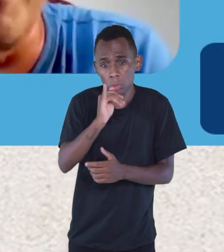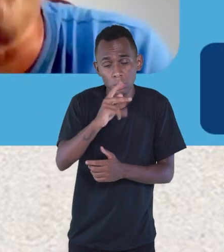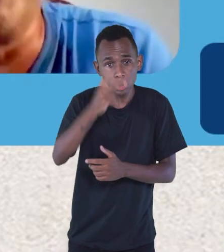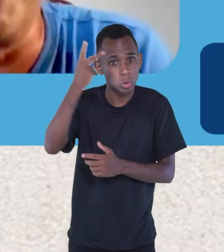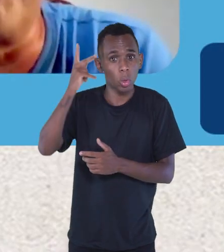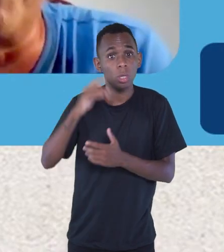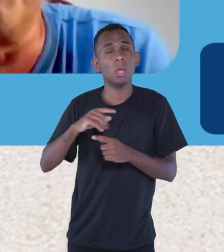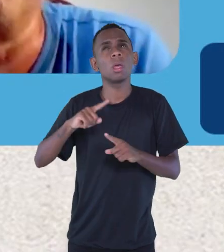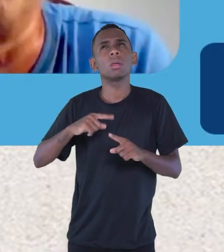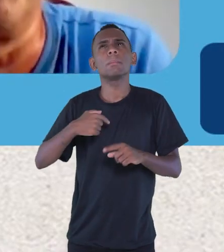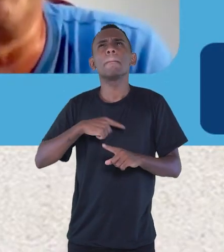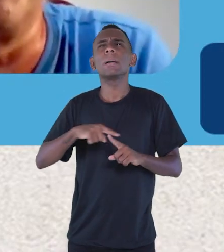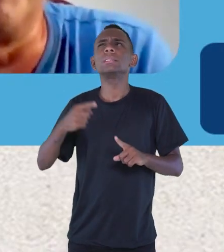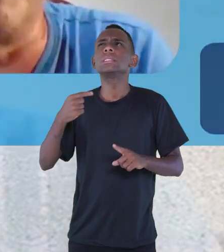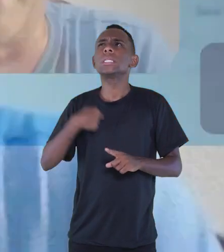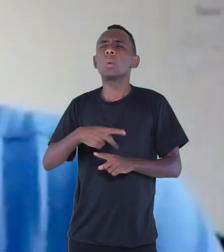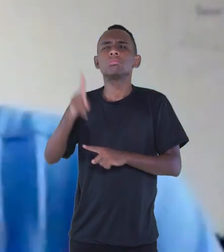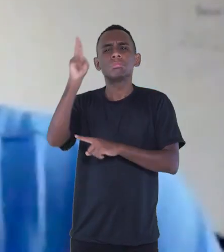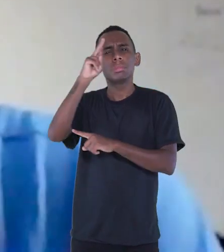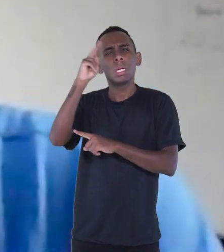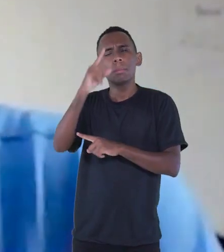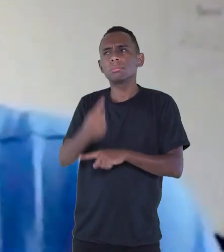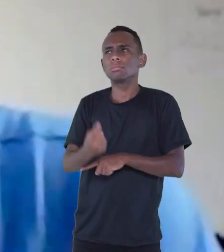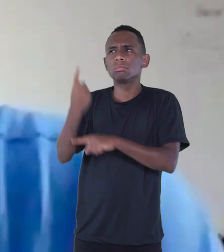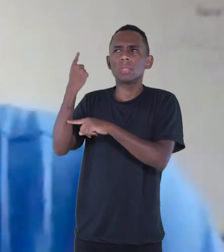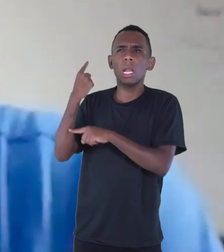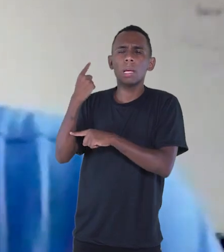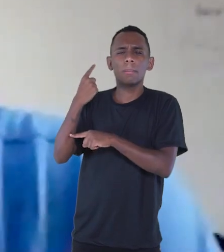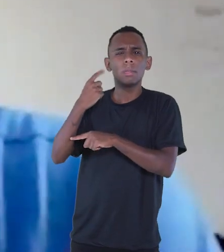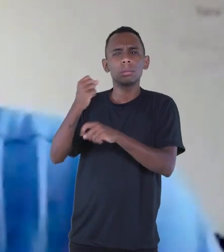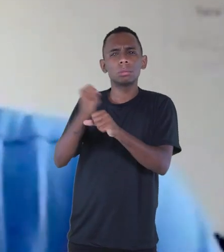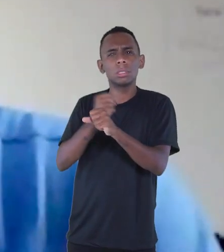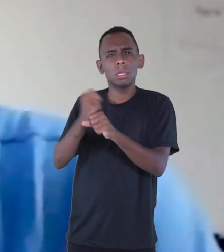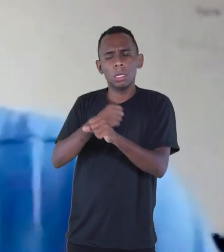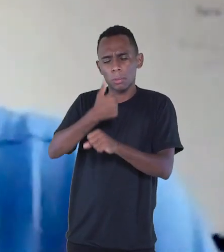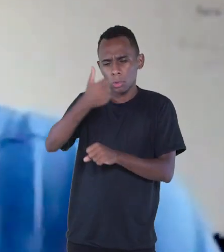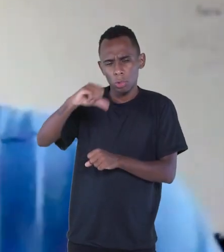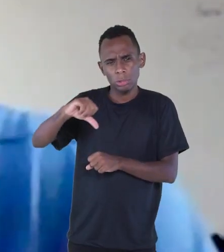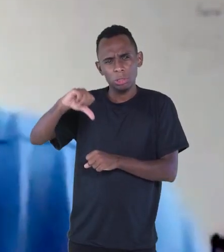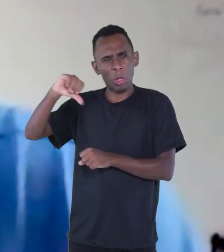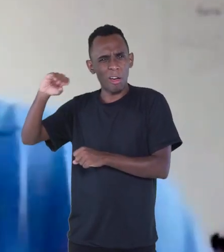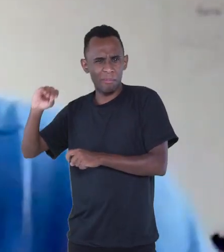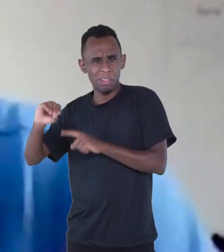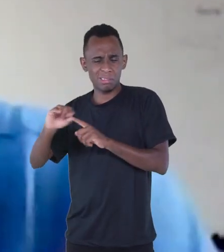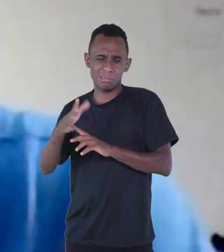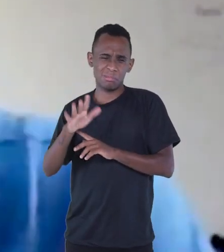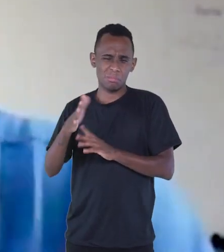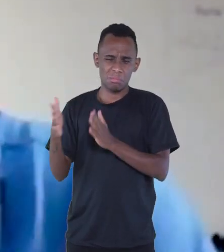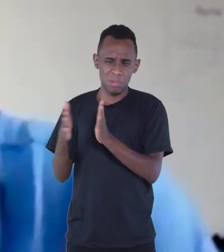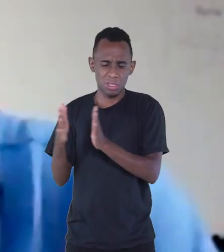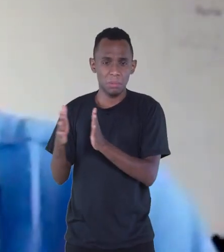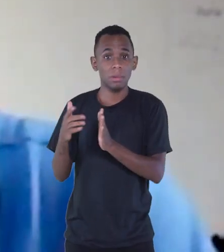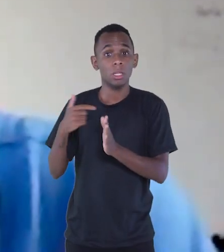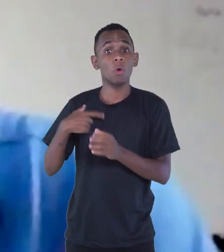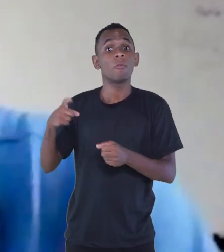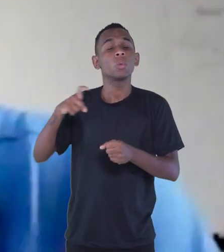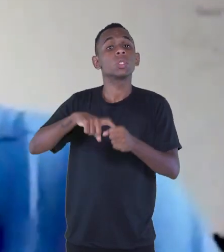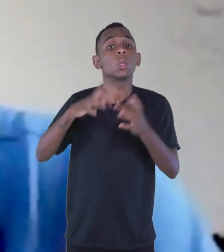E eu me lembro, lá nos anos 90, talvez, quando eu voltei para o teatro,